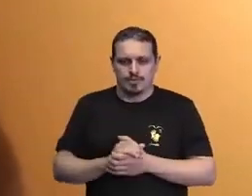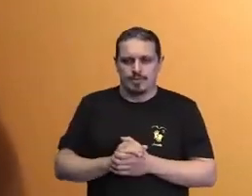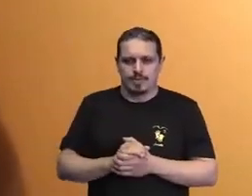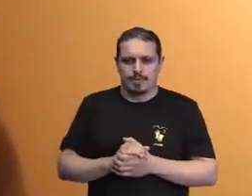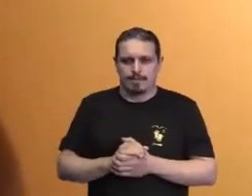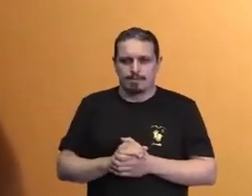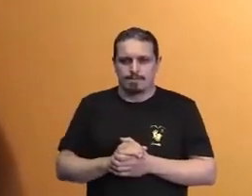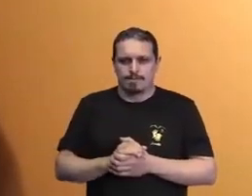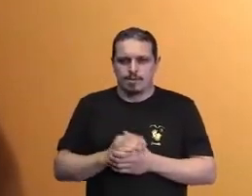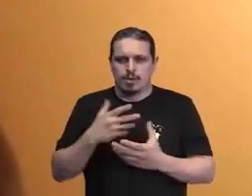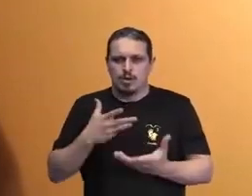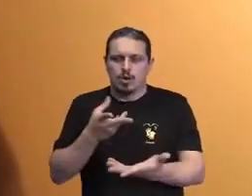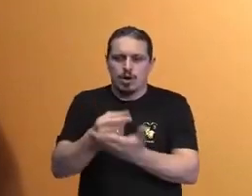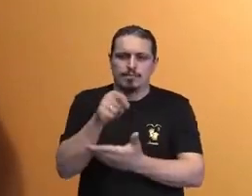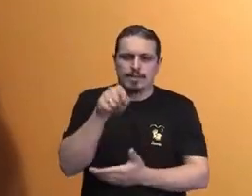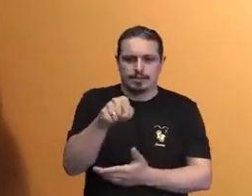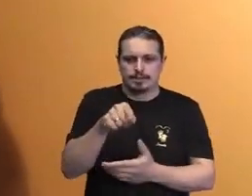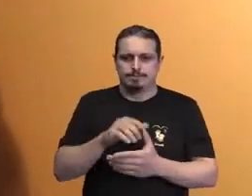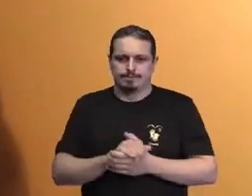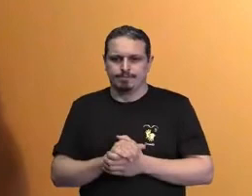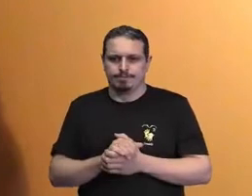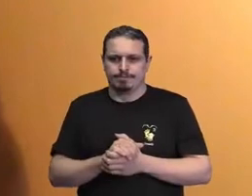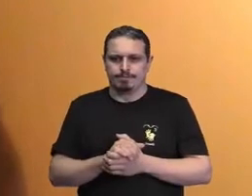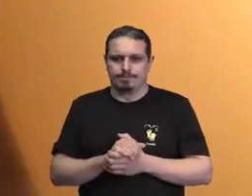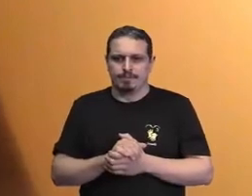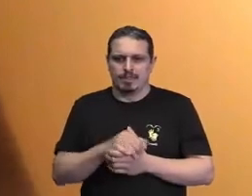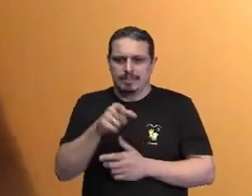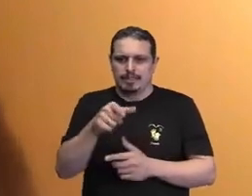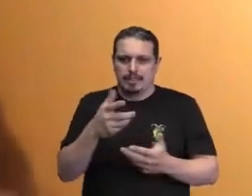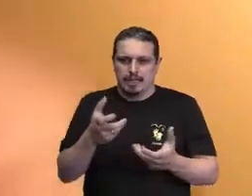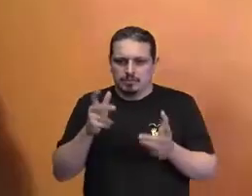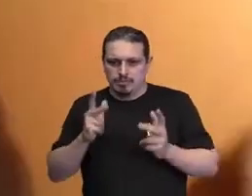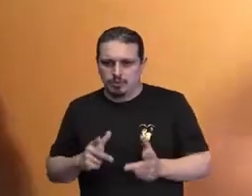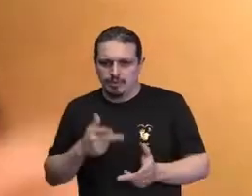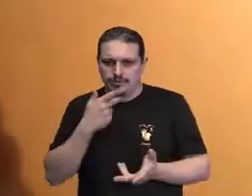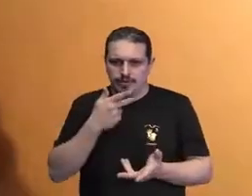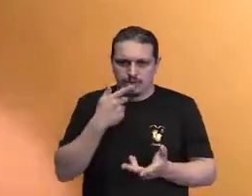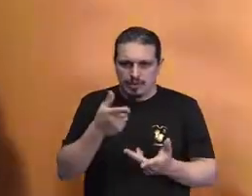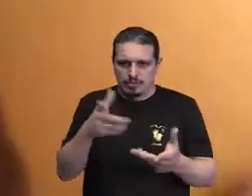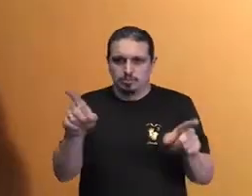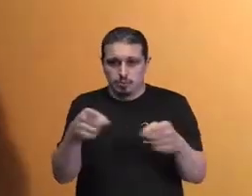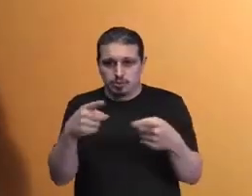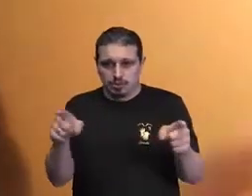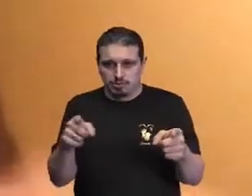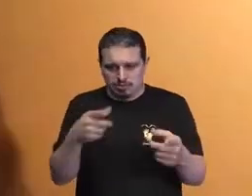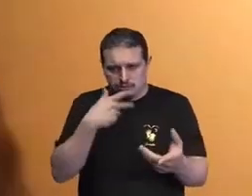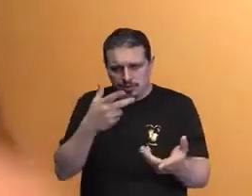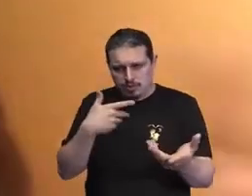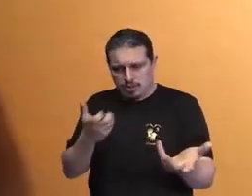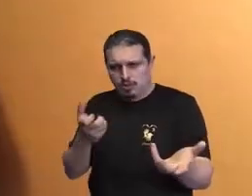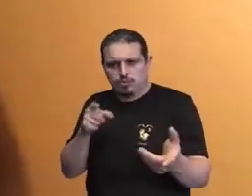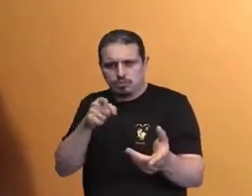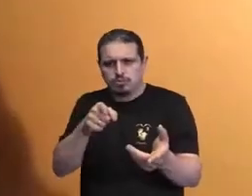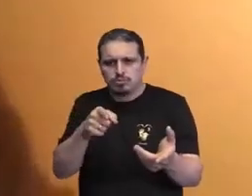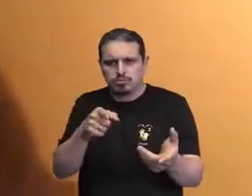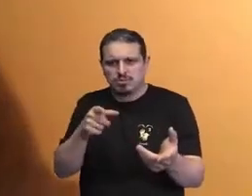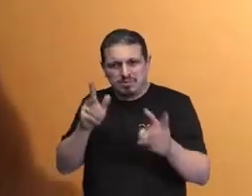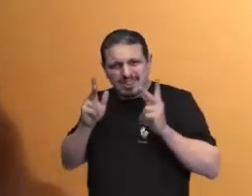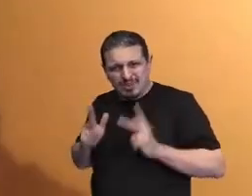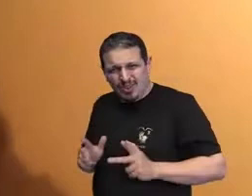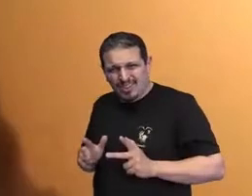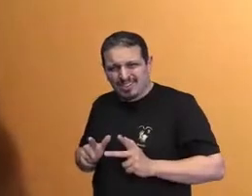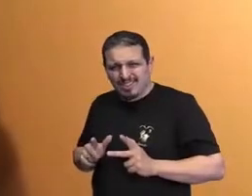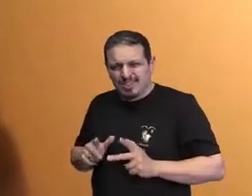Idade Média, de Ouro de Tolo. E a música fala exatamente de gente que se engana só com a aparência, com a representação.